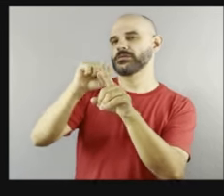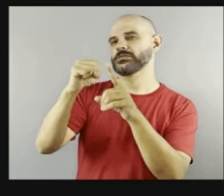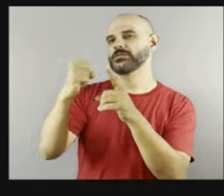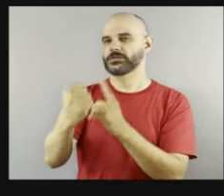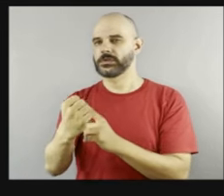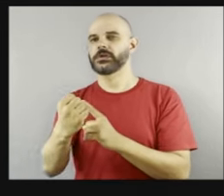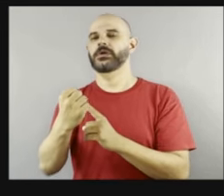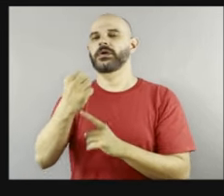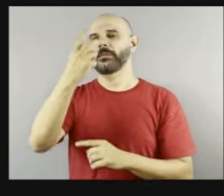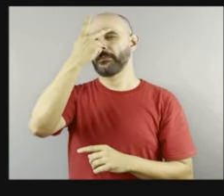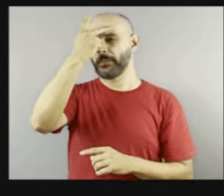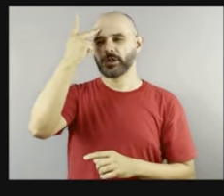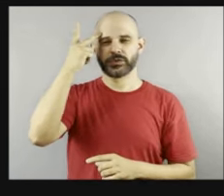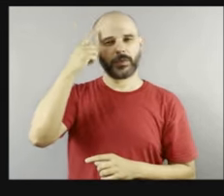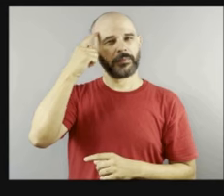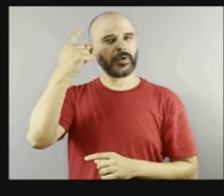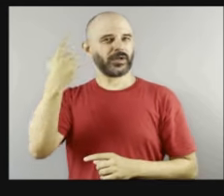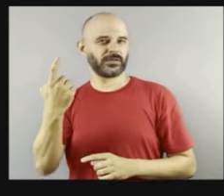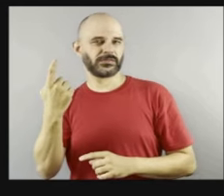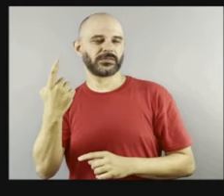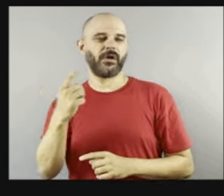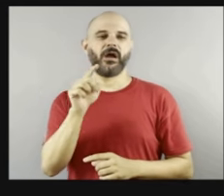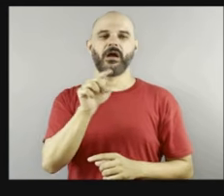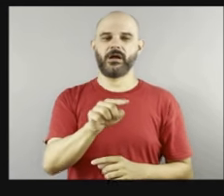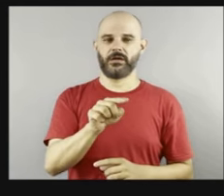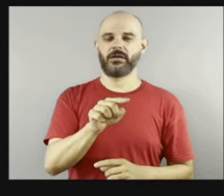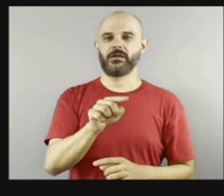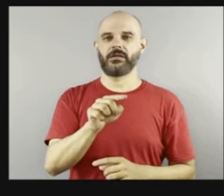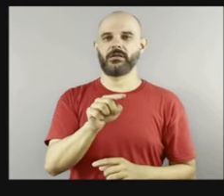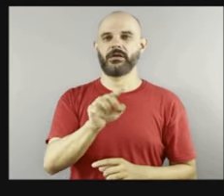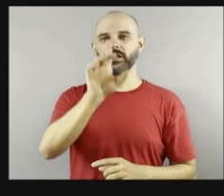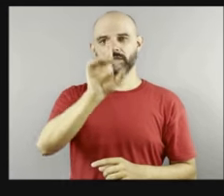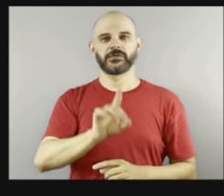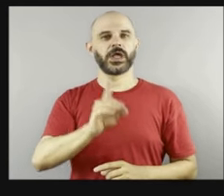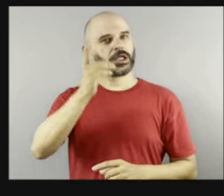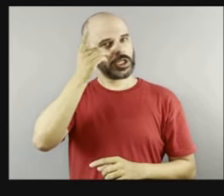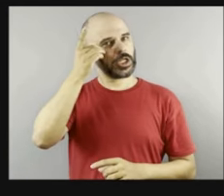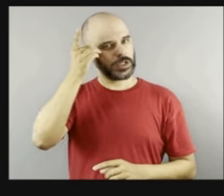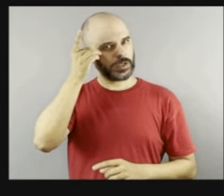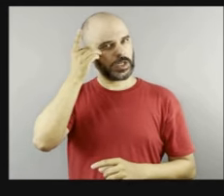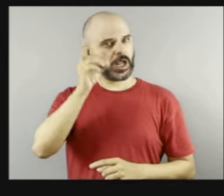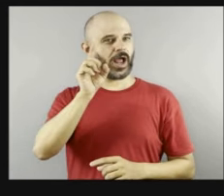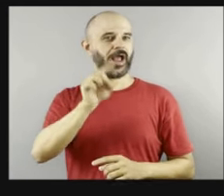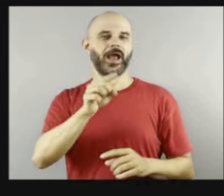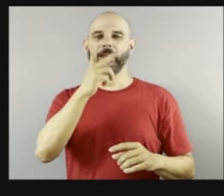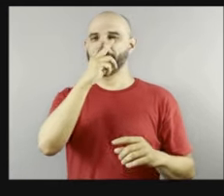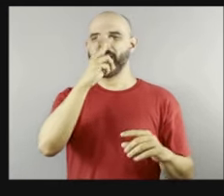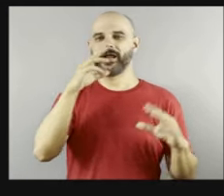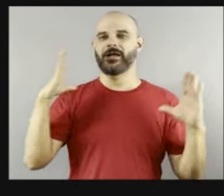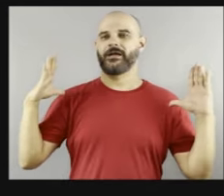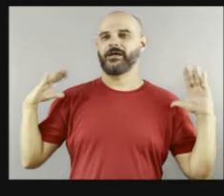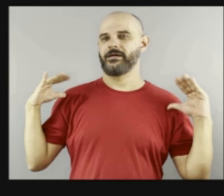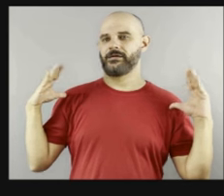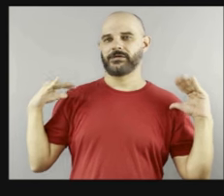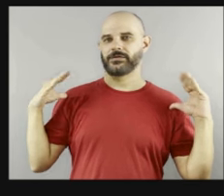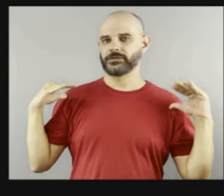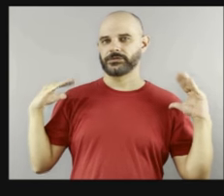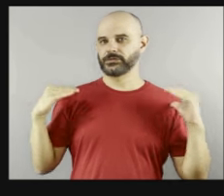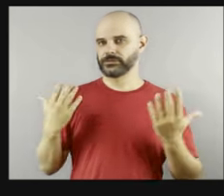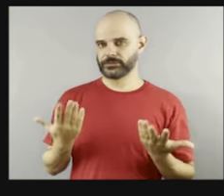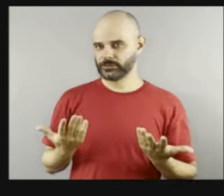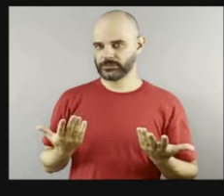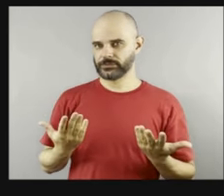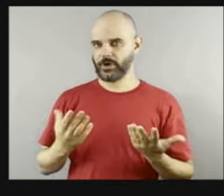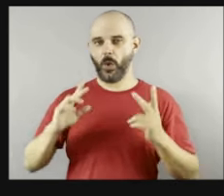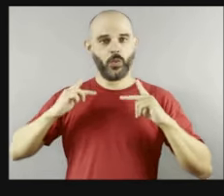desumanizar a pessoa com síndrome de Down, então, ela é angelical, ela é e isso realmente acaba, a gente mesmo